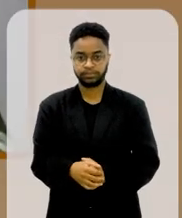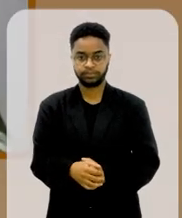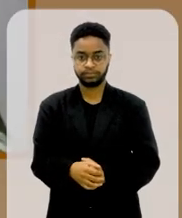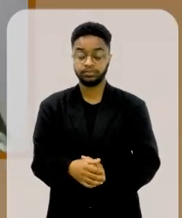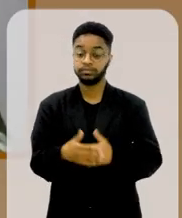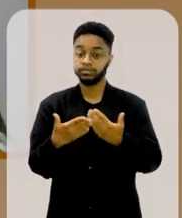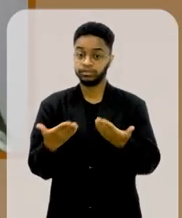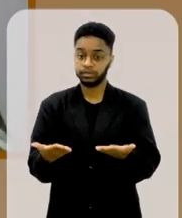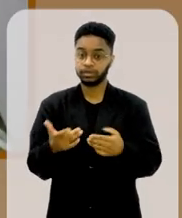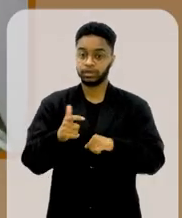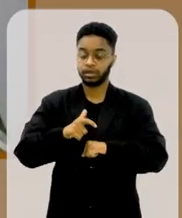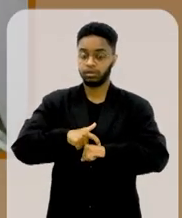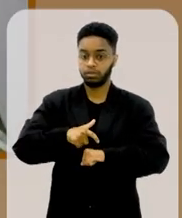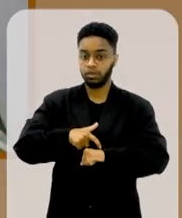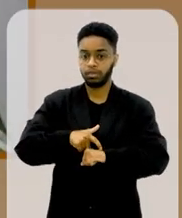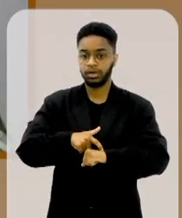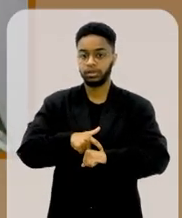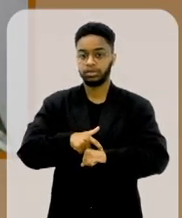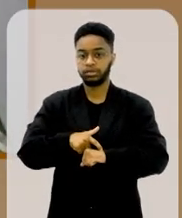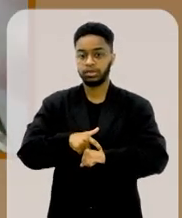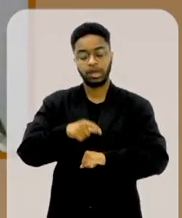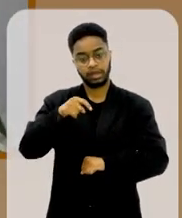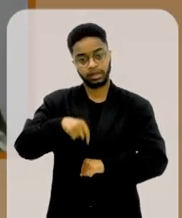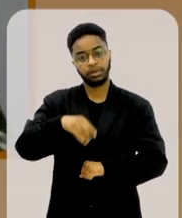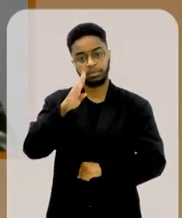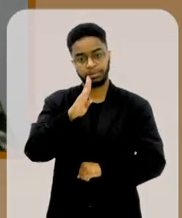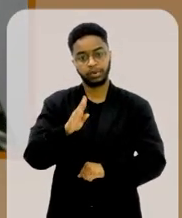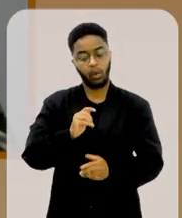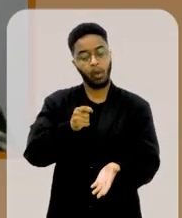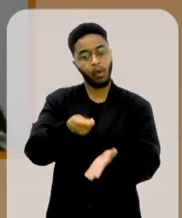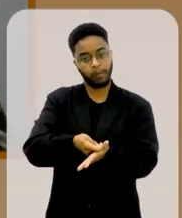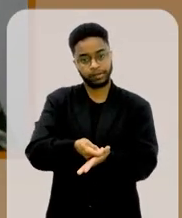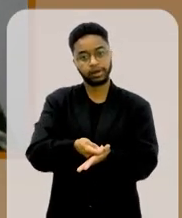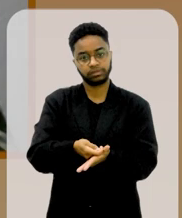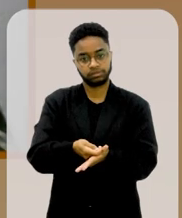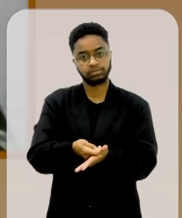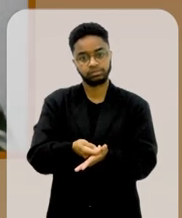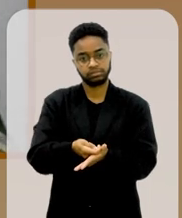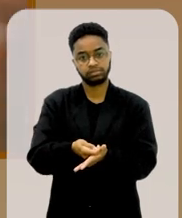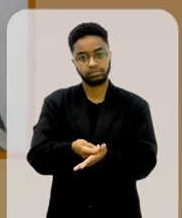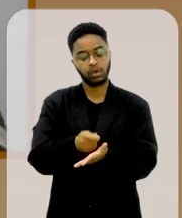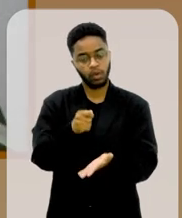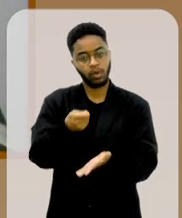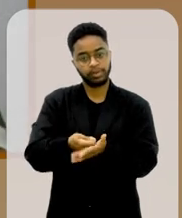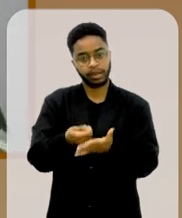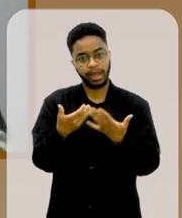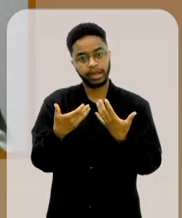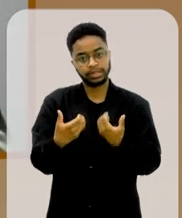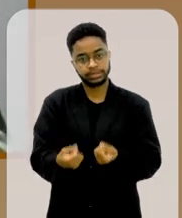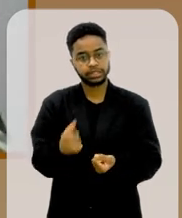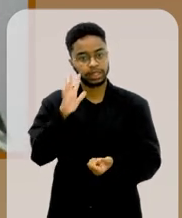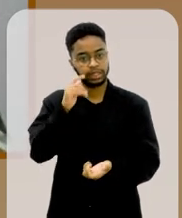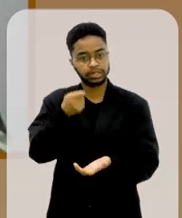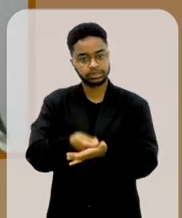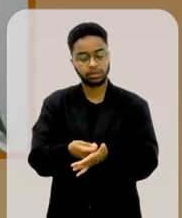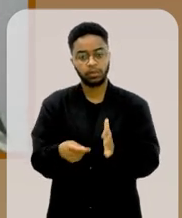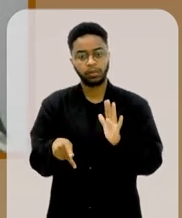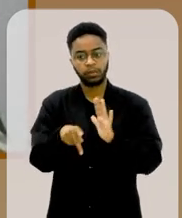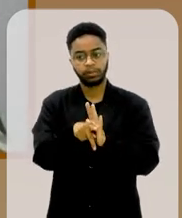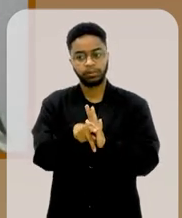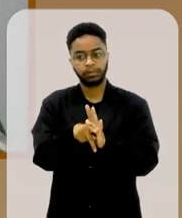Então, nesse caso, aí o Brasil foi obrigado a acatar decisões